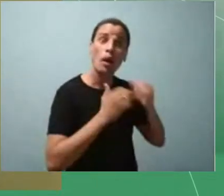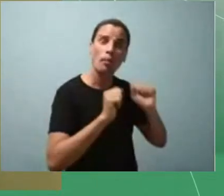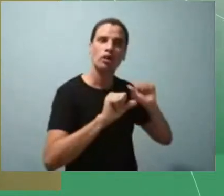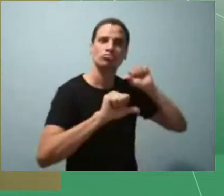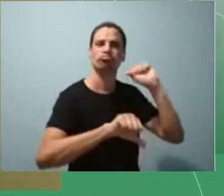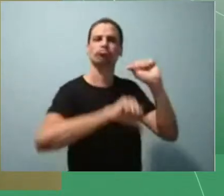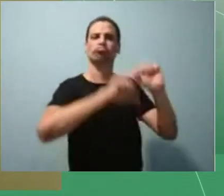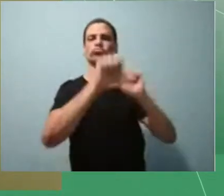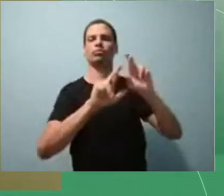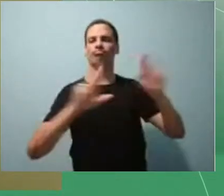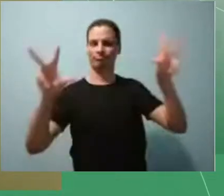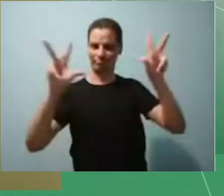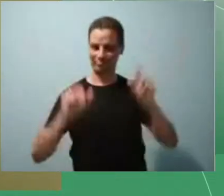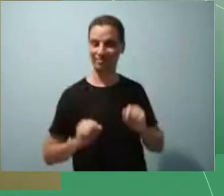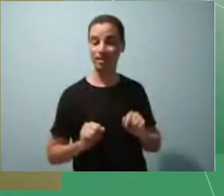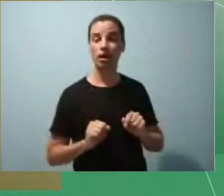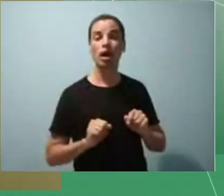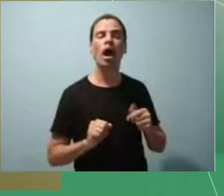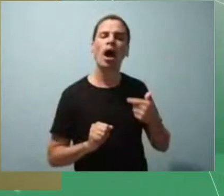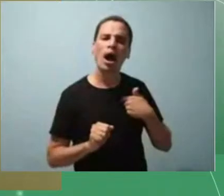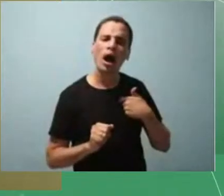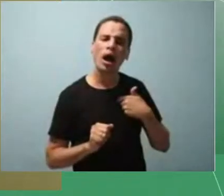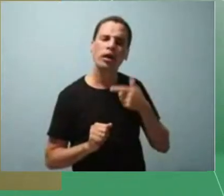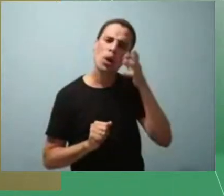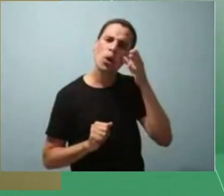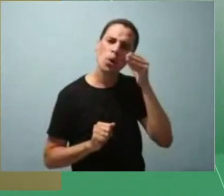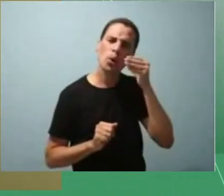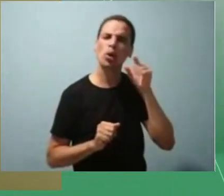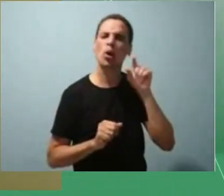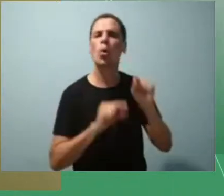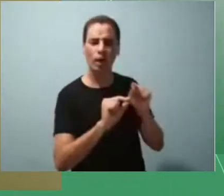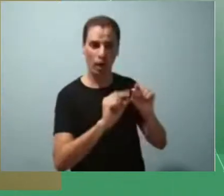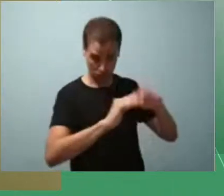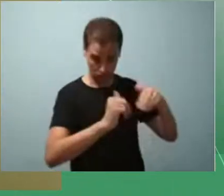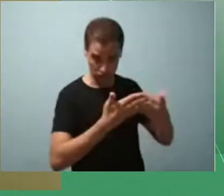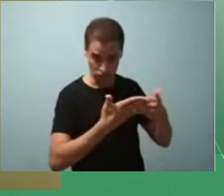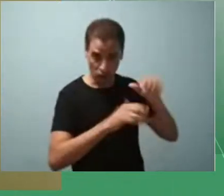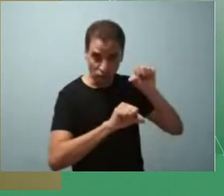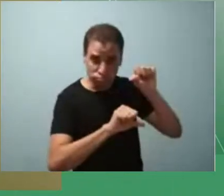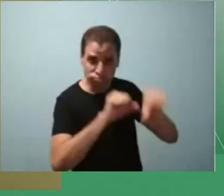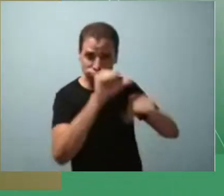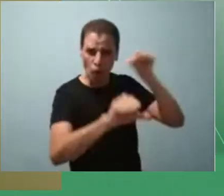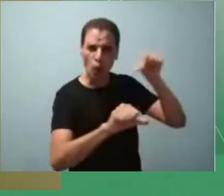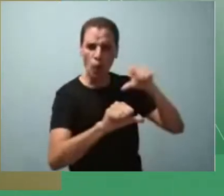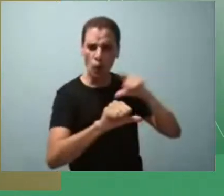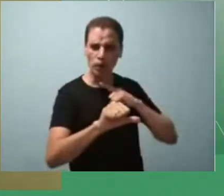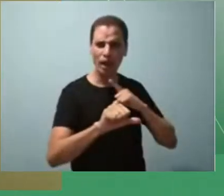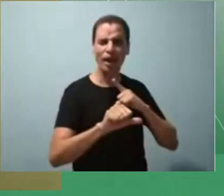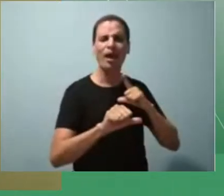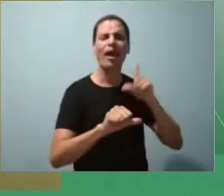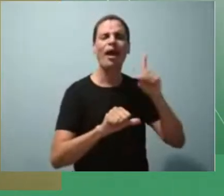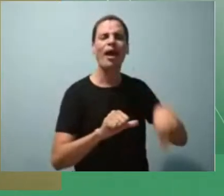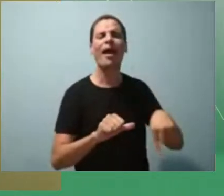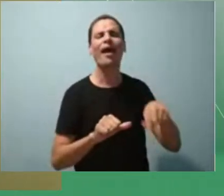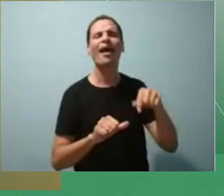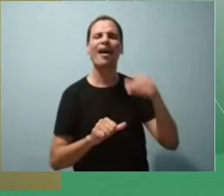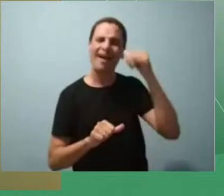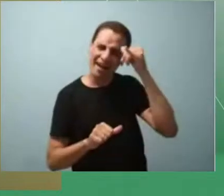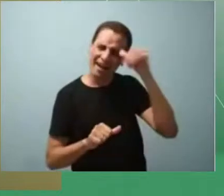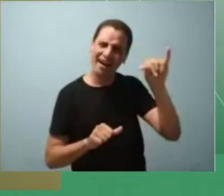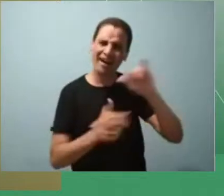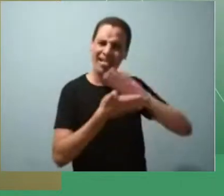foi saber se a escola está transformando a questão da educação antirracista, se a escola é um ambiente